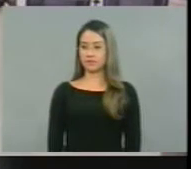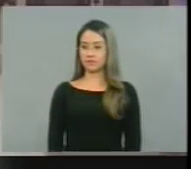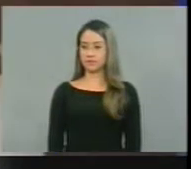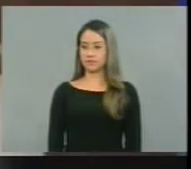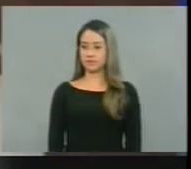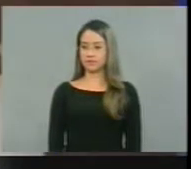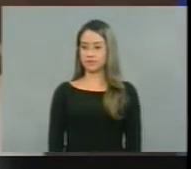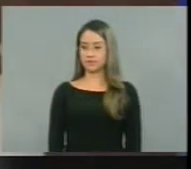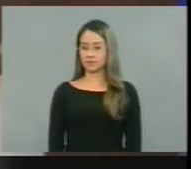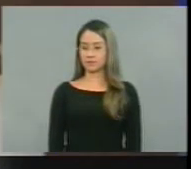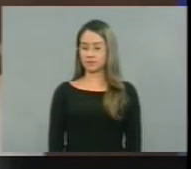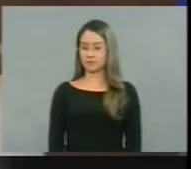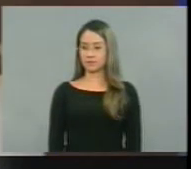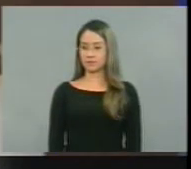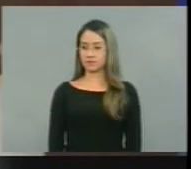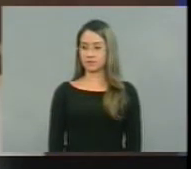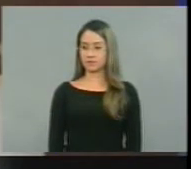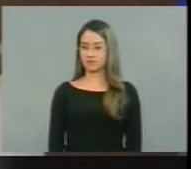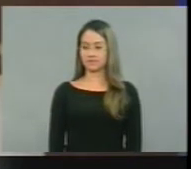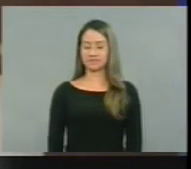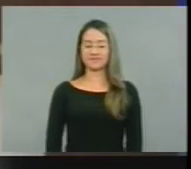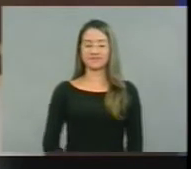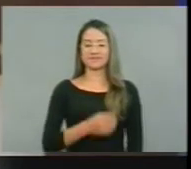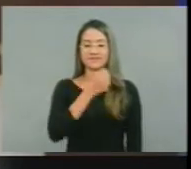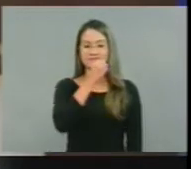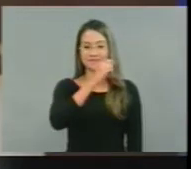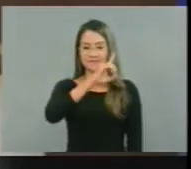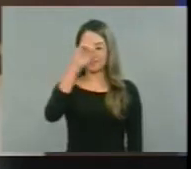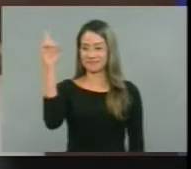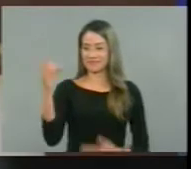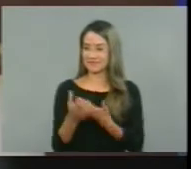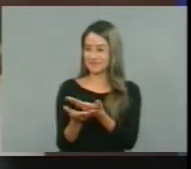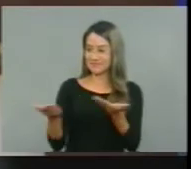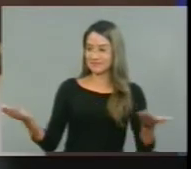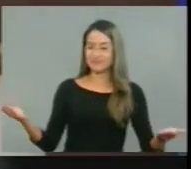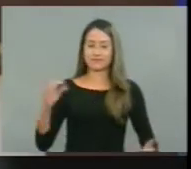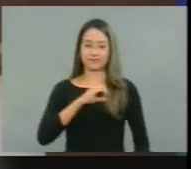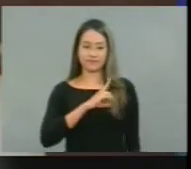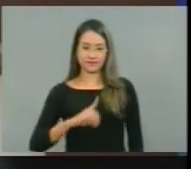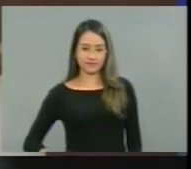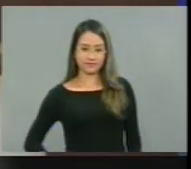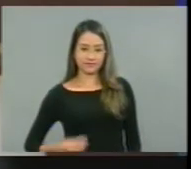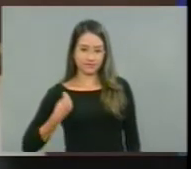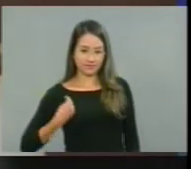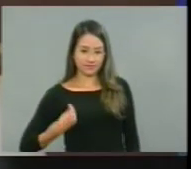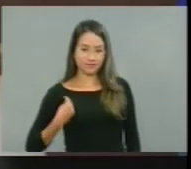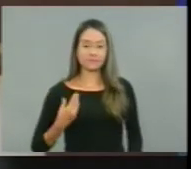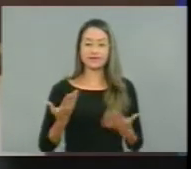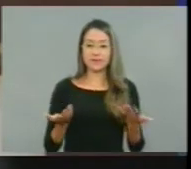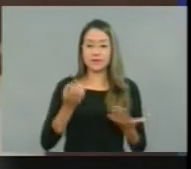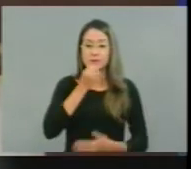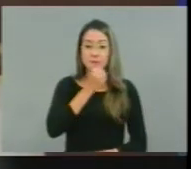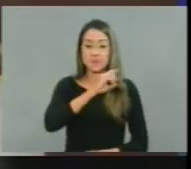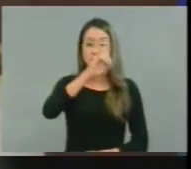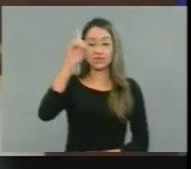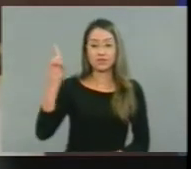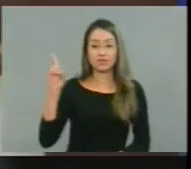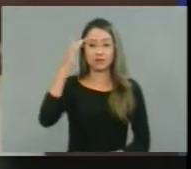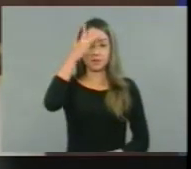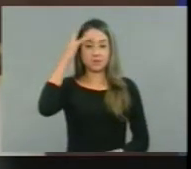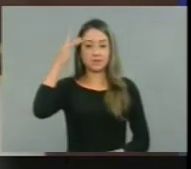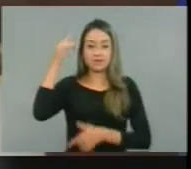Bom dia, senhores deputados, senhoras deputadas, bom dia aos trabalhadores